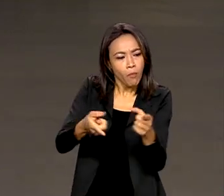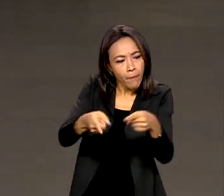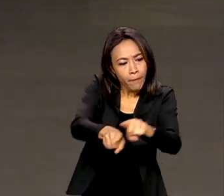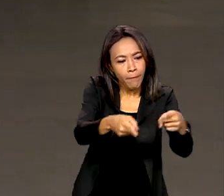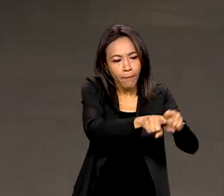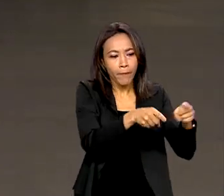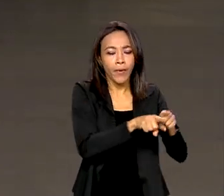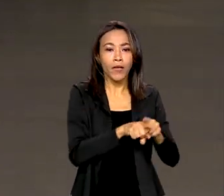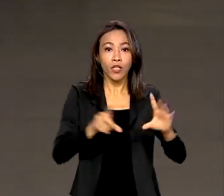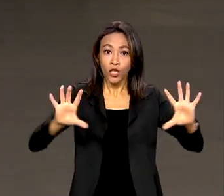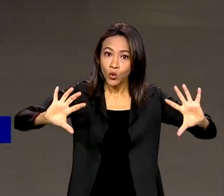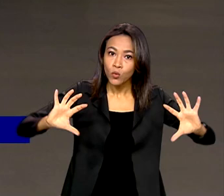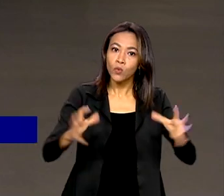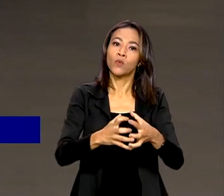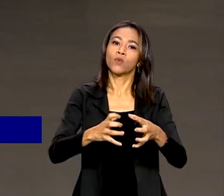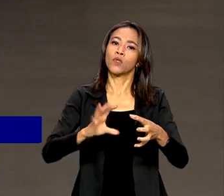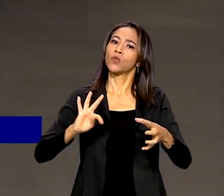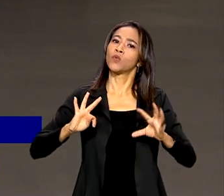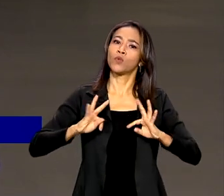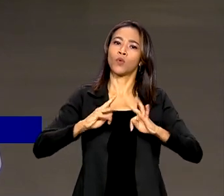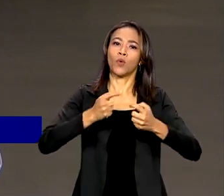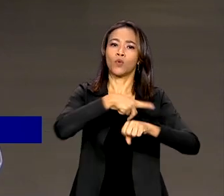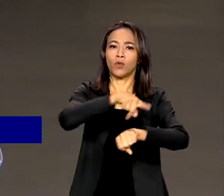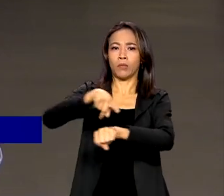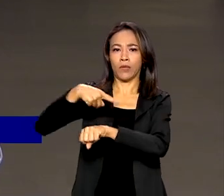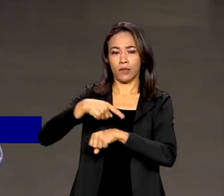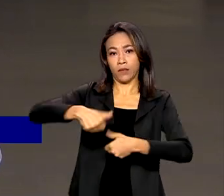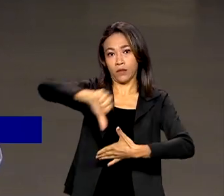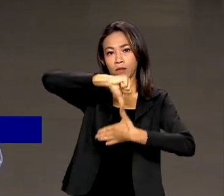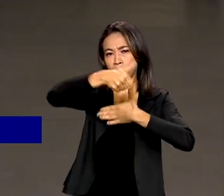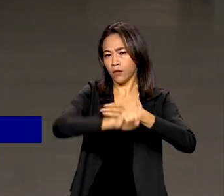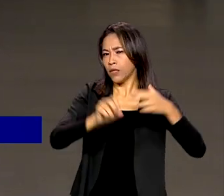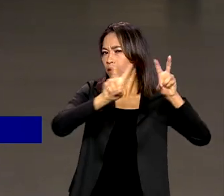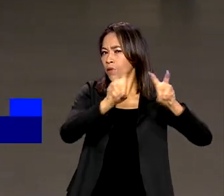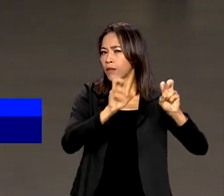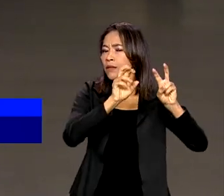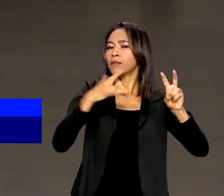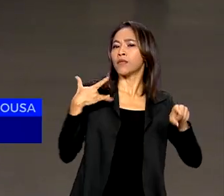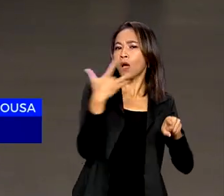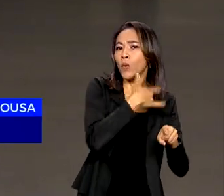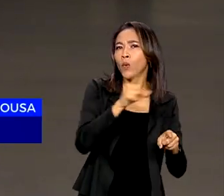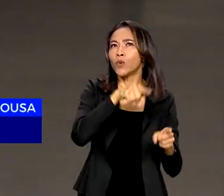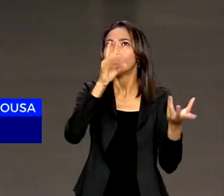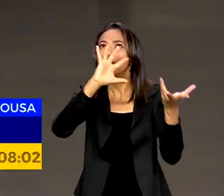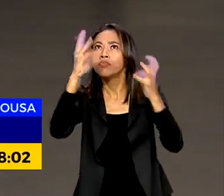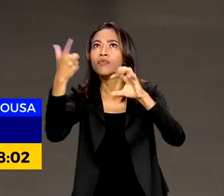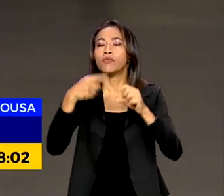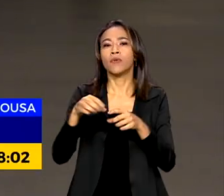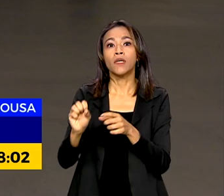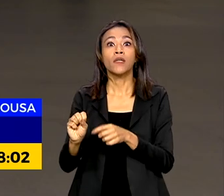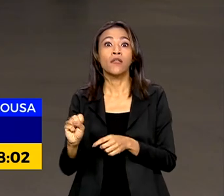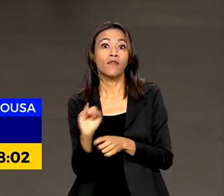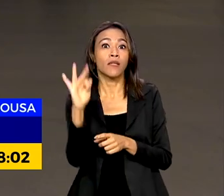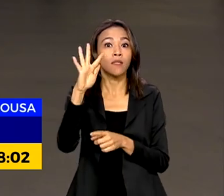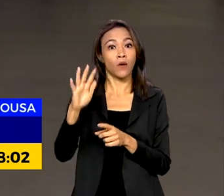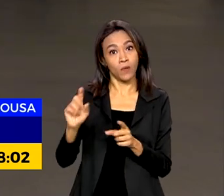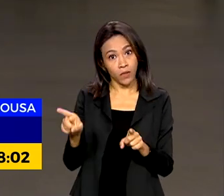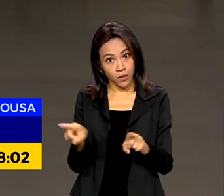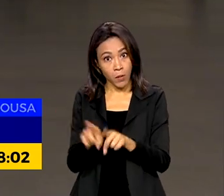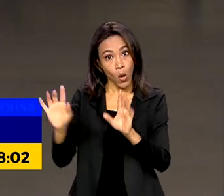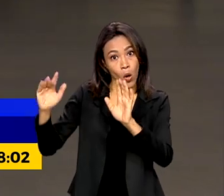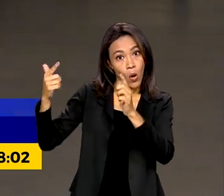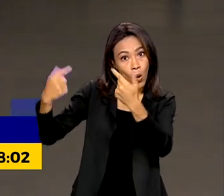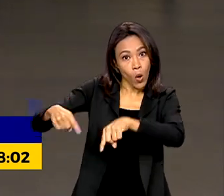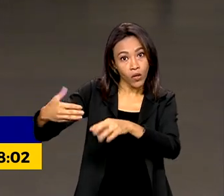países do continente. Em pauta, por aqui, estão temas como saúde, mudanças climáticas, inflação e também combate à fome e